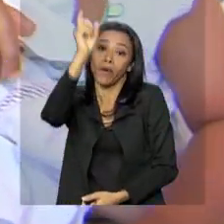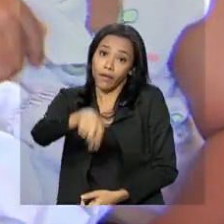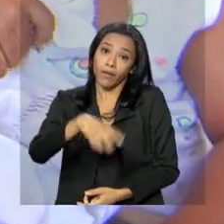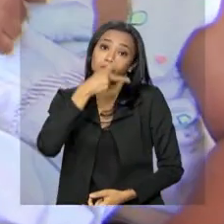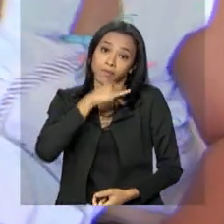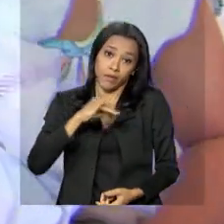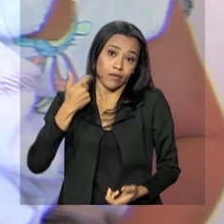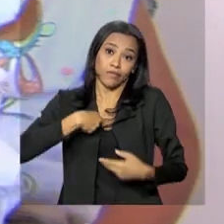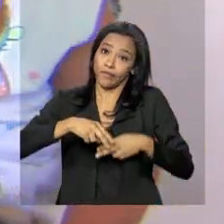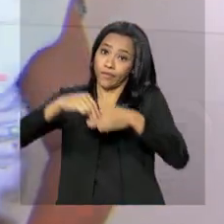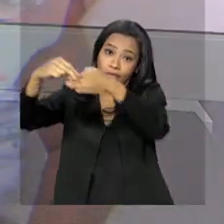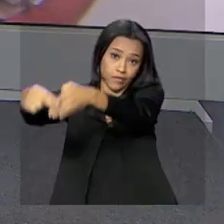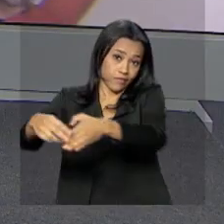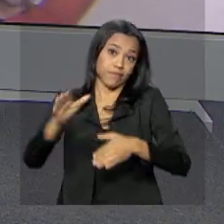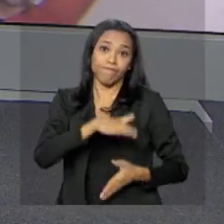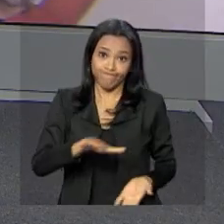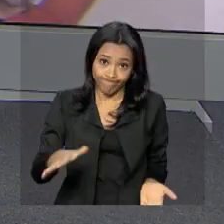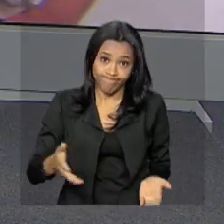vacinou.